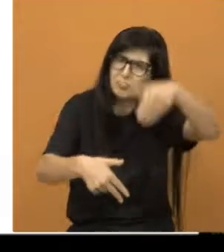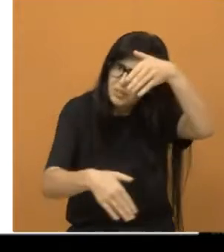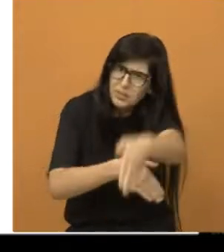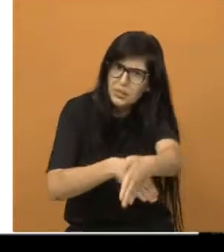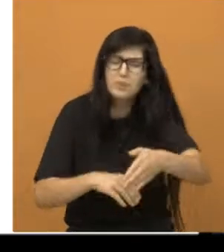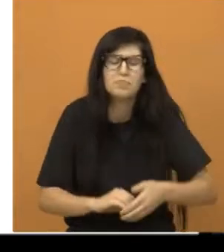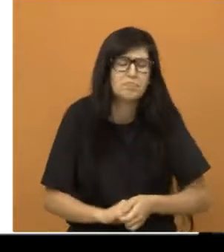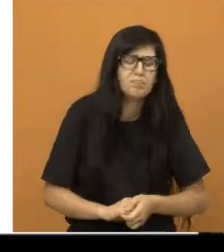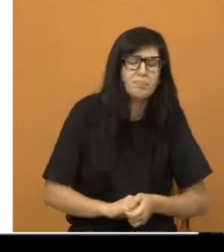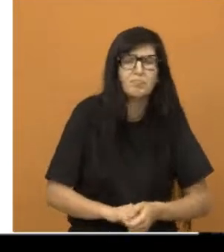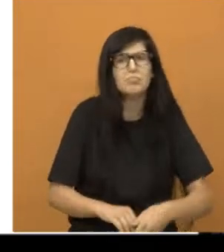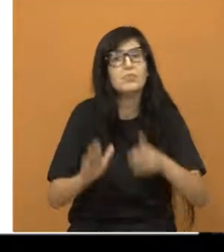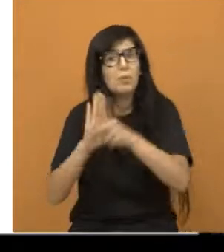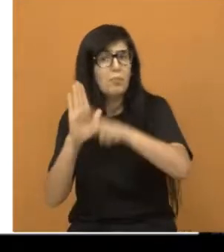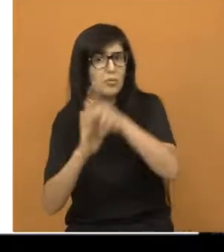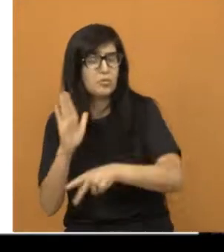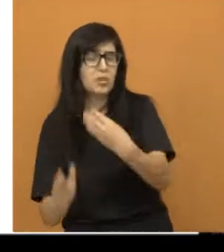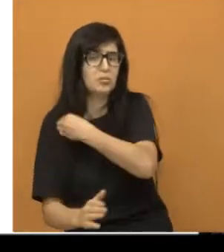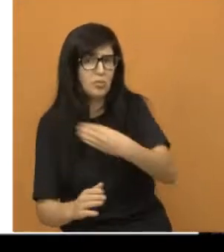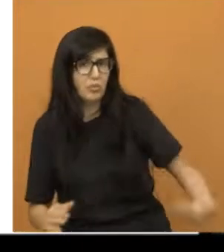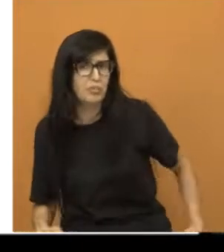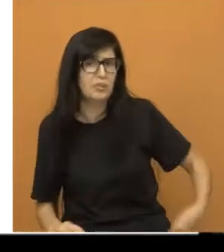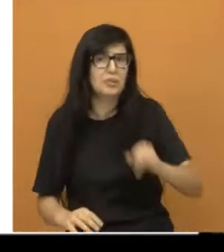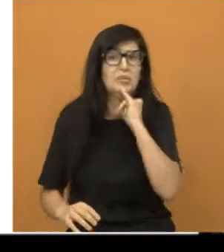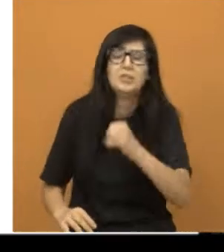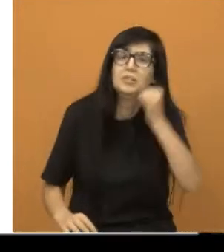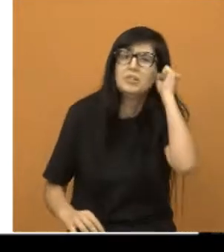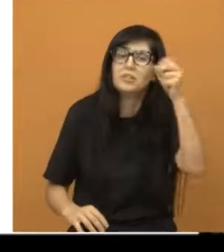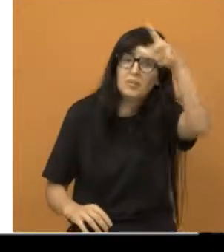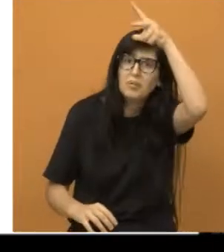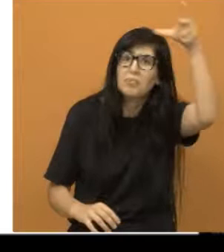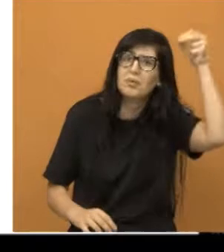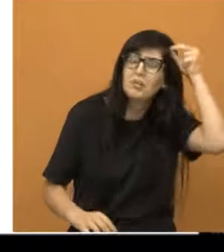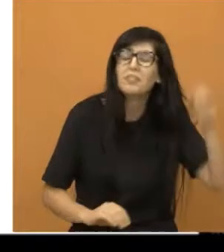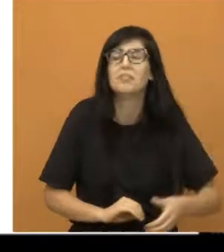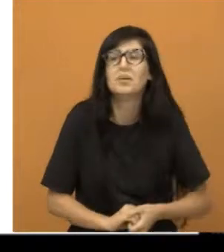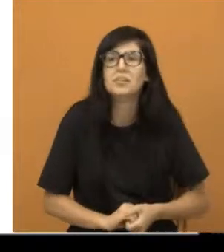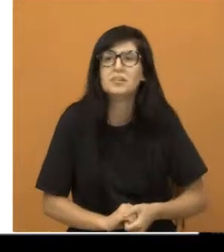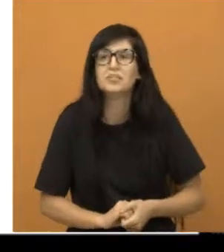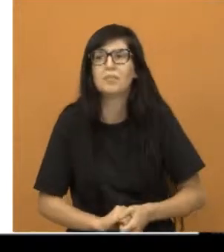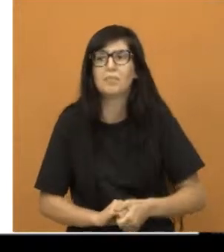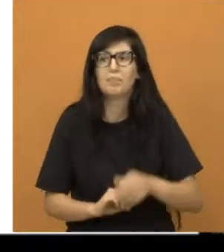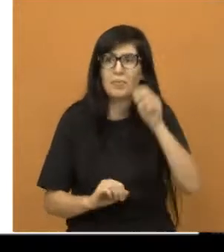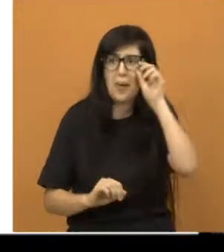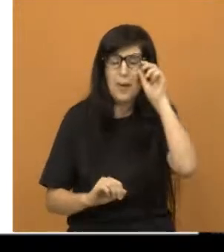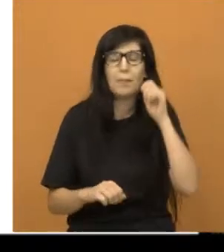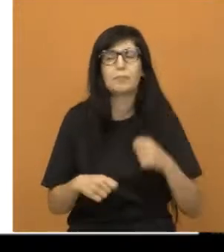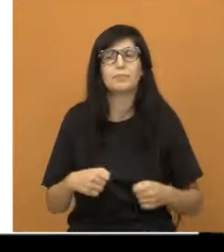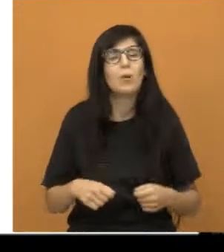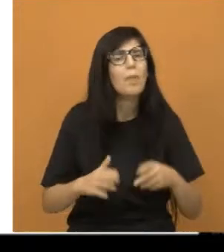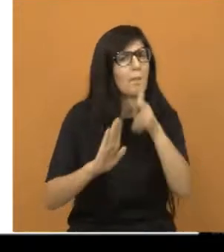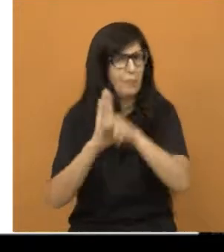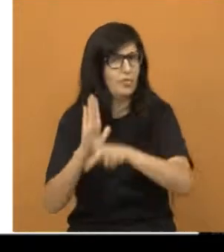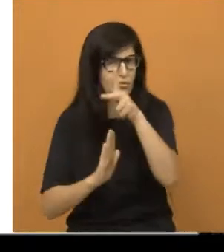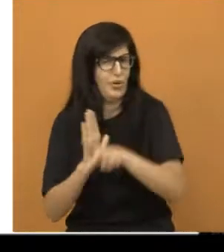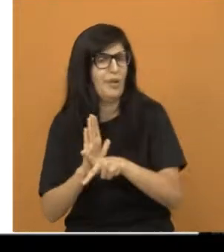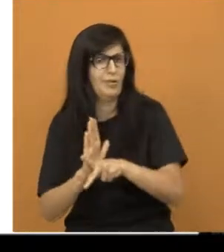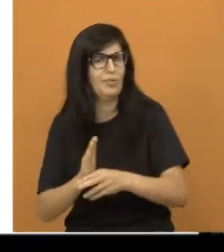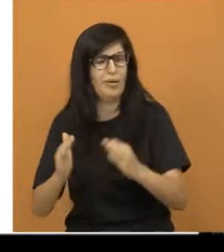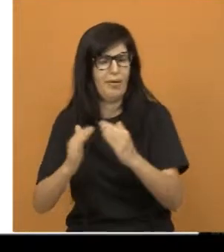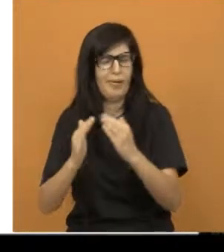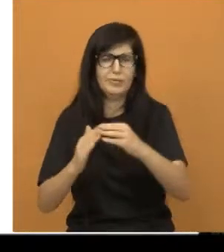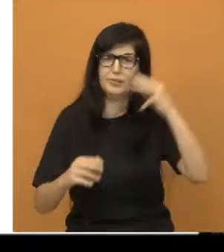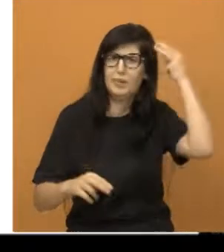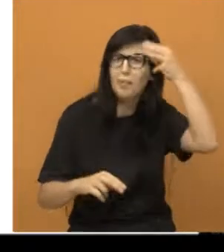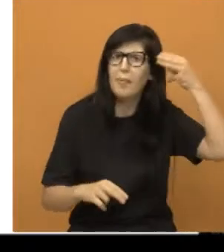conforme está no projeto do governo do Isaías Santana, ali ser uma casa da memória. Está no projeto de